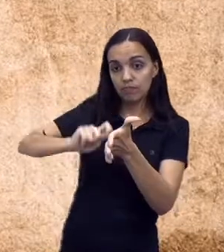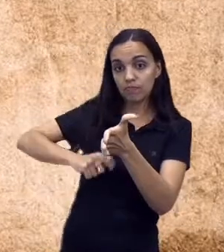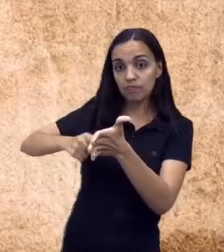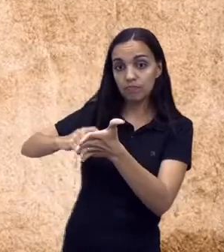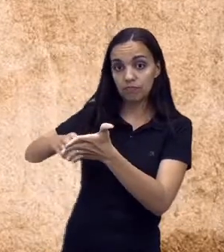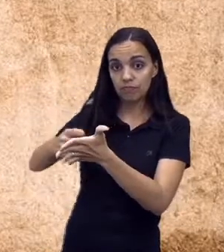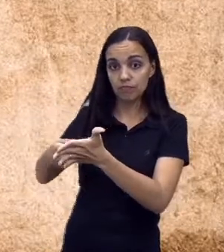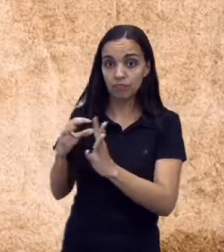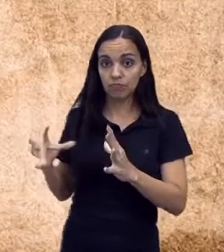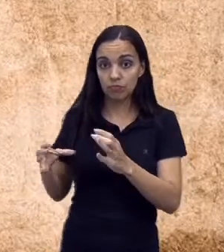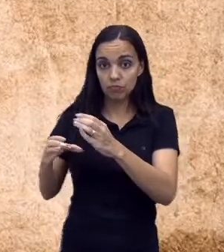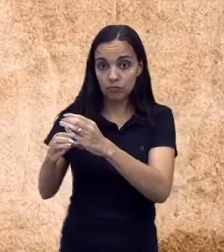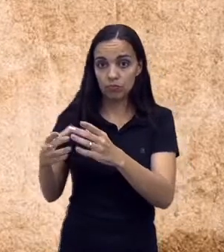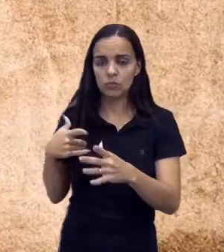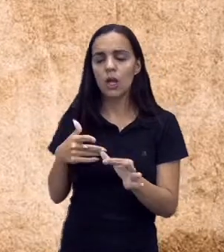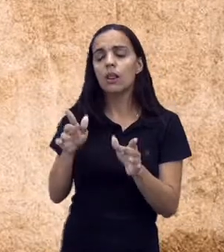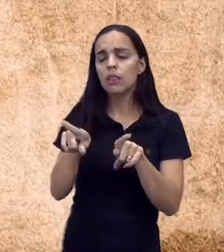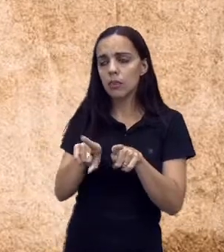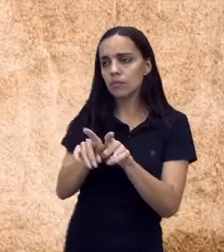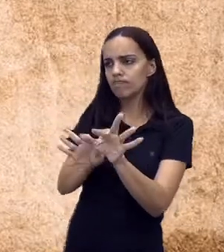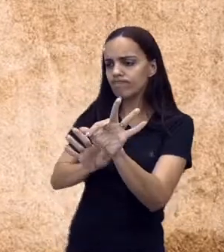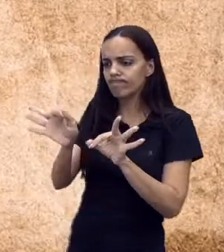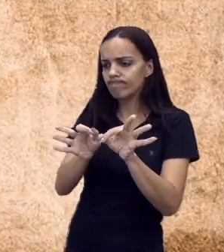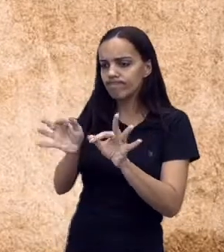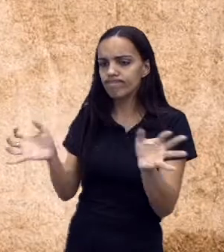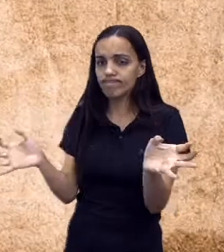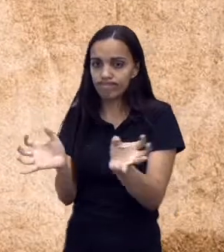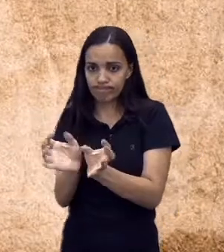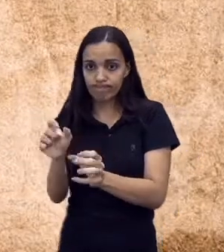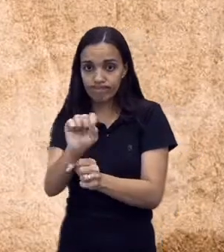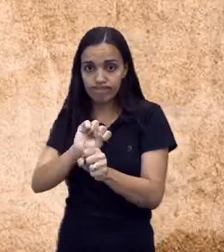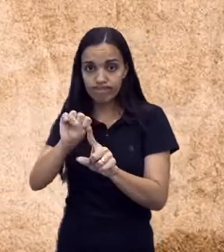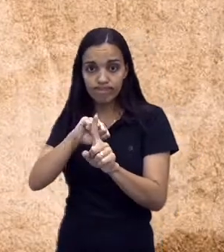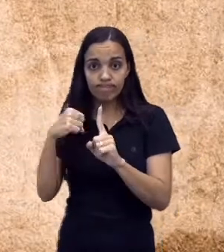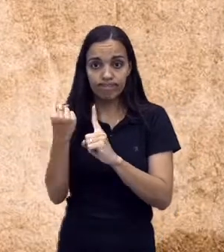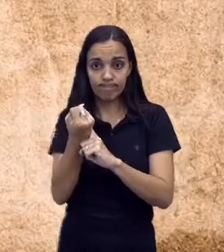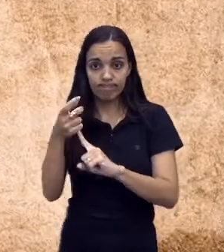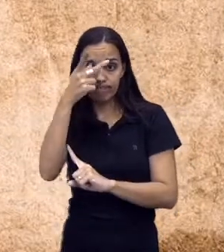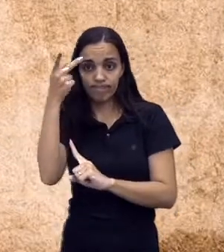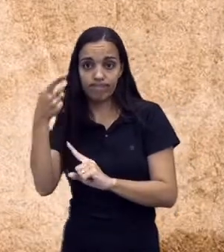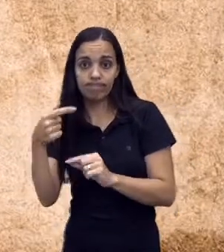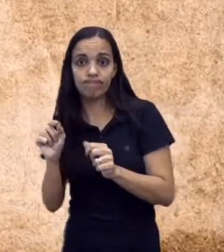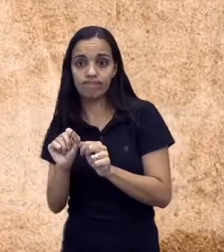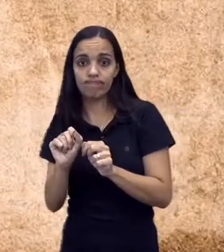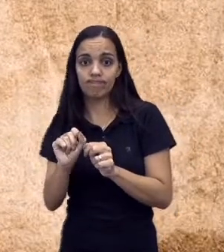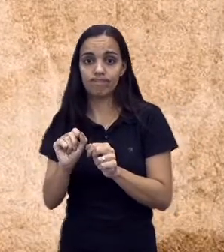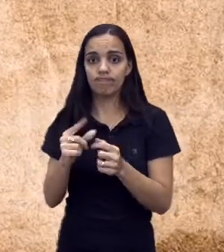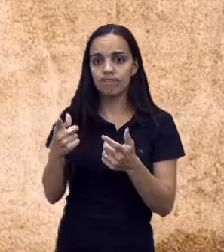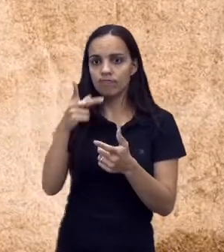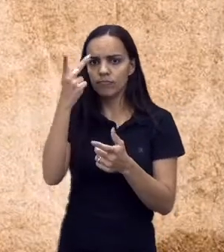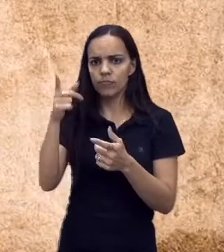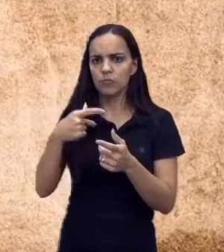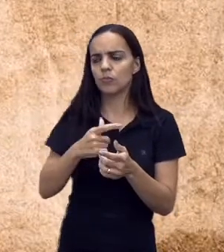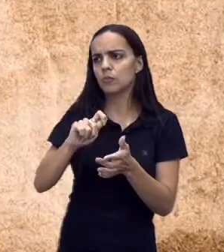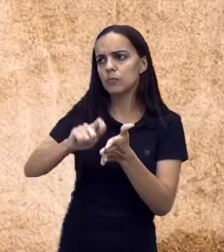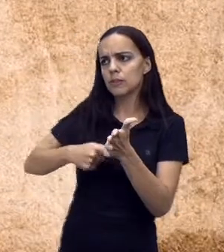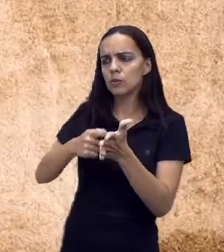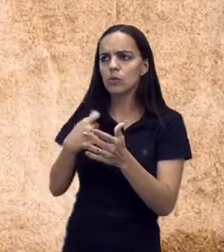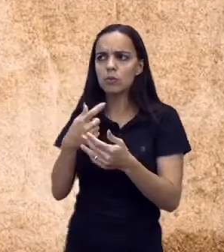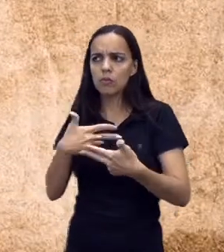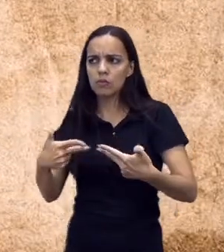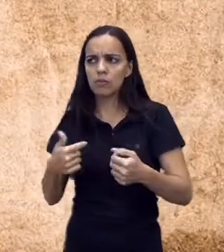ele também é organizado por um grupo pequeno, porém, em alguma situação específica.